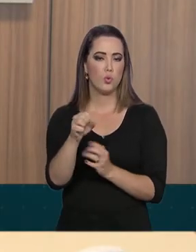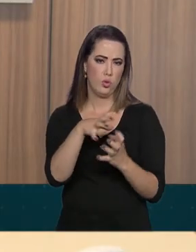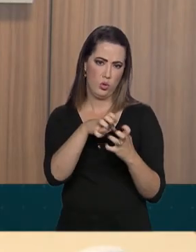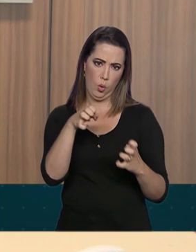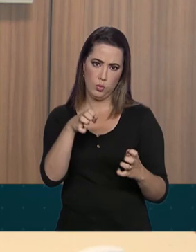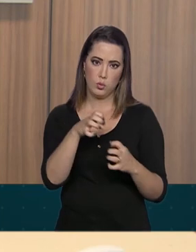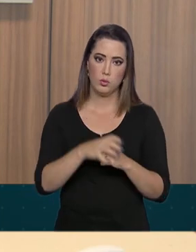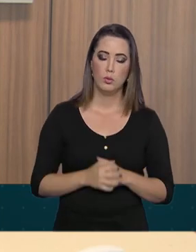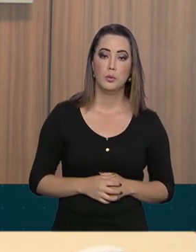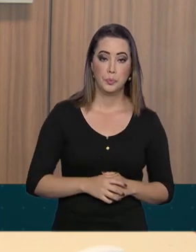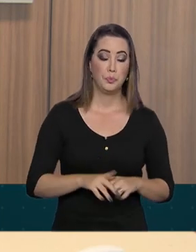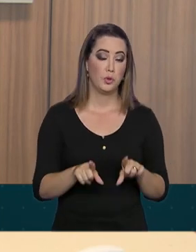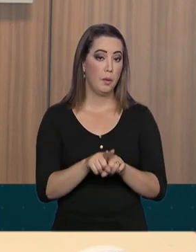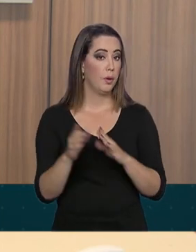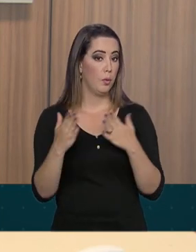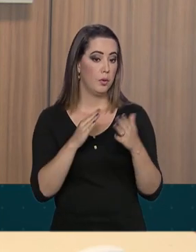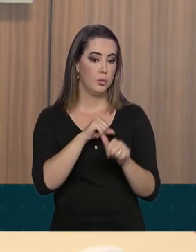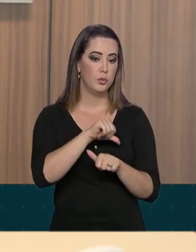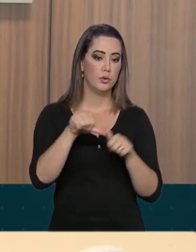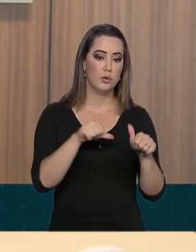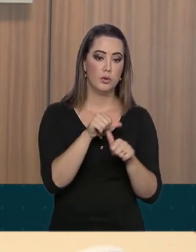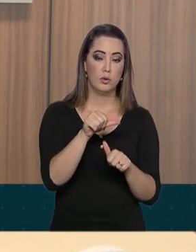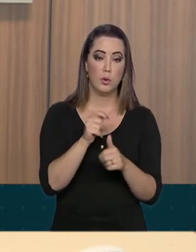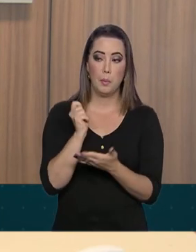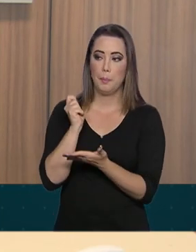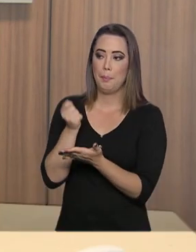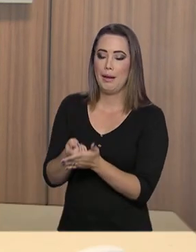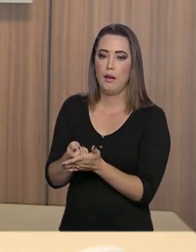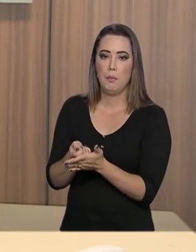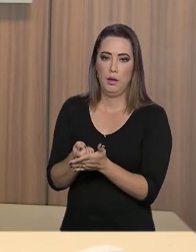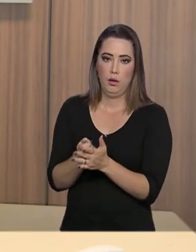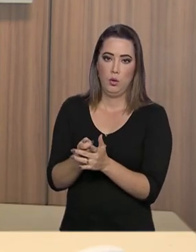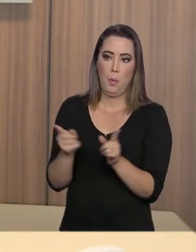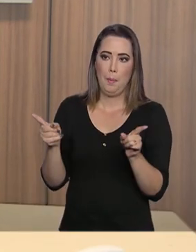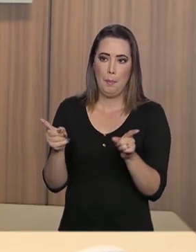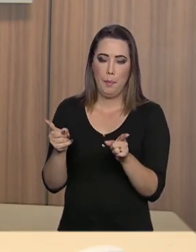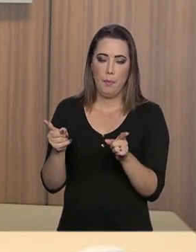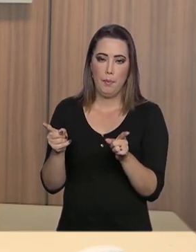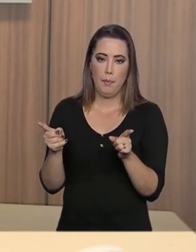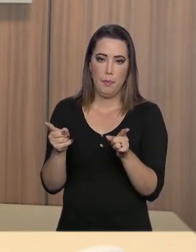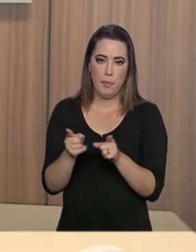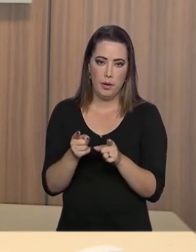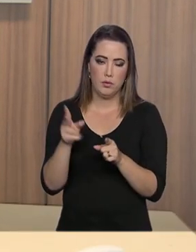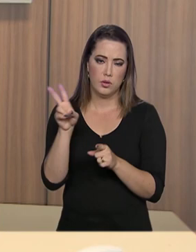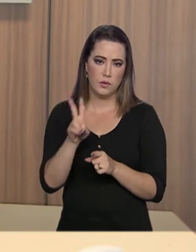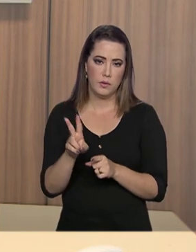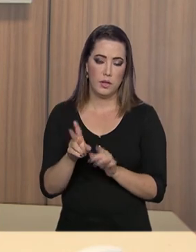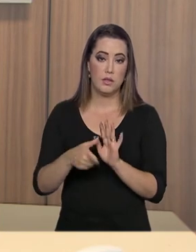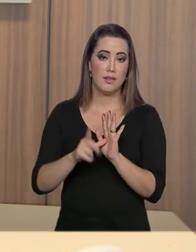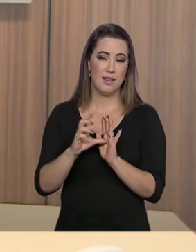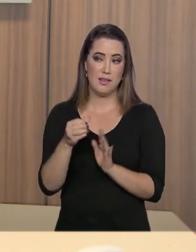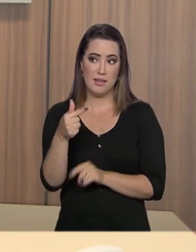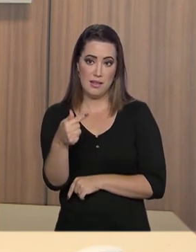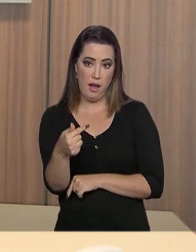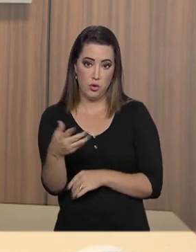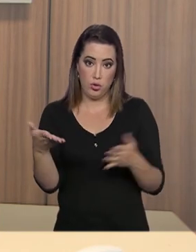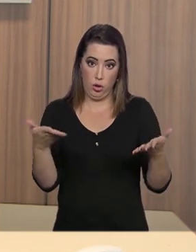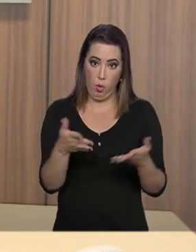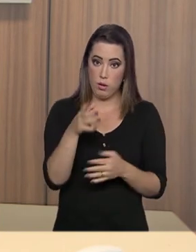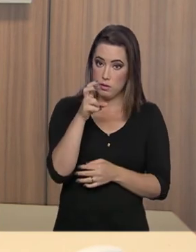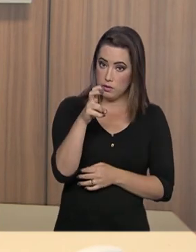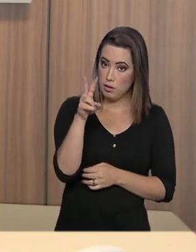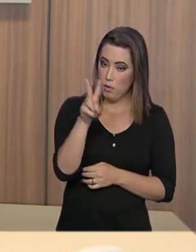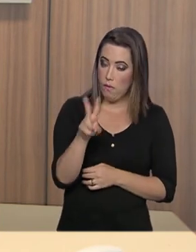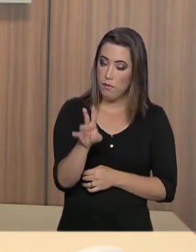relação às restituições que vão ser pagas em menos lotes. Agora em 5% e não mais em 7%, como era.